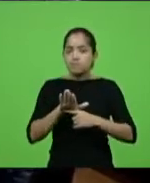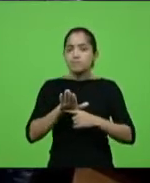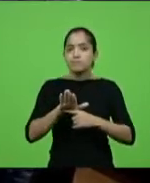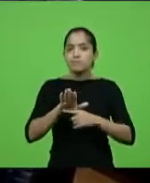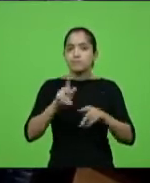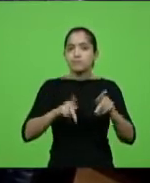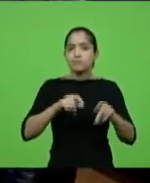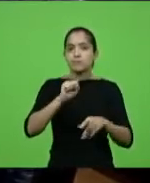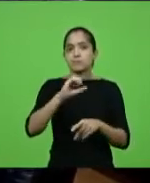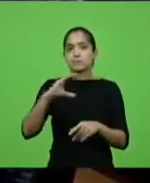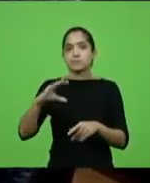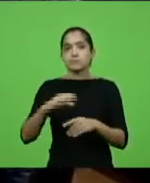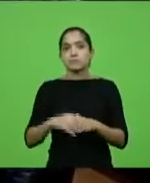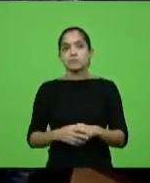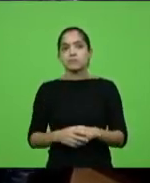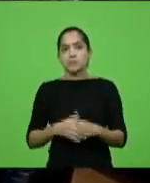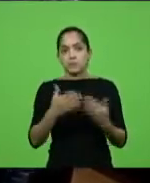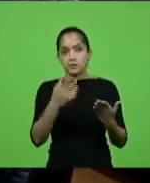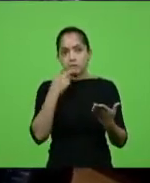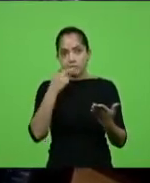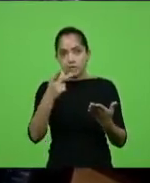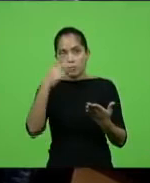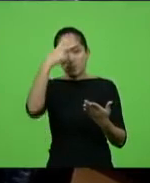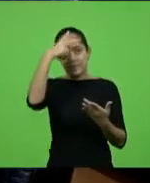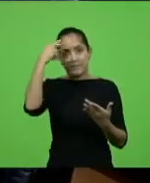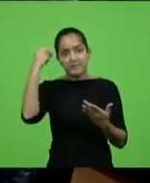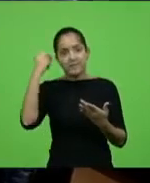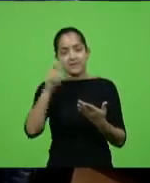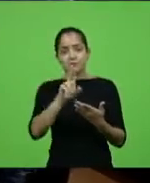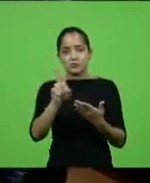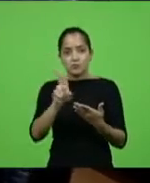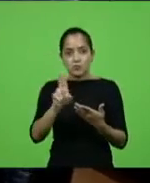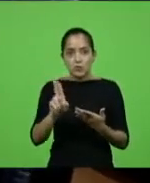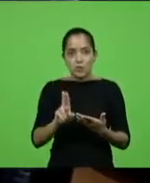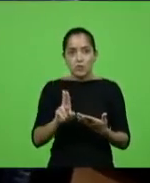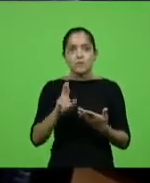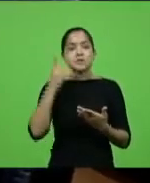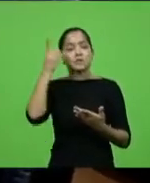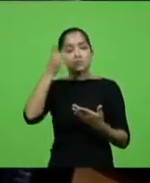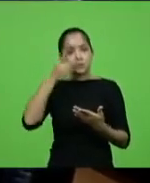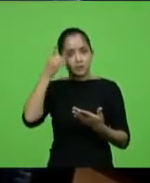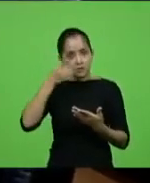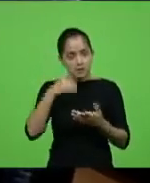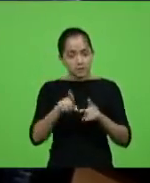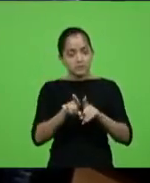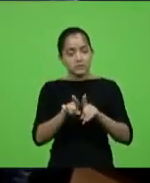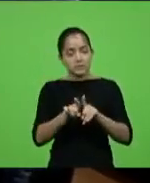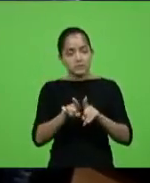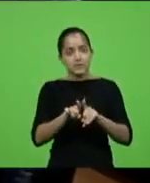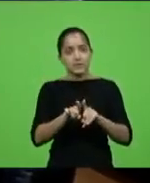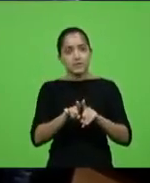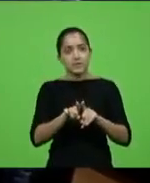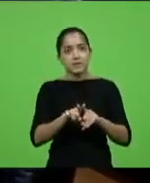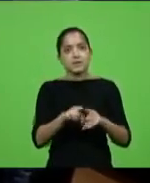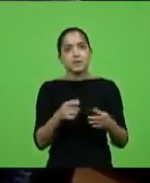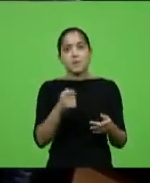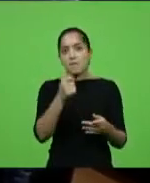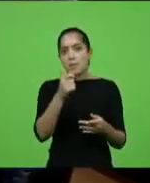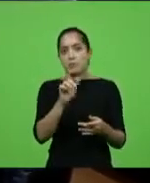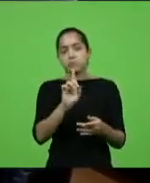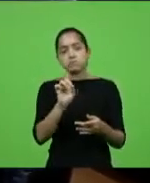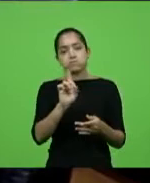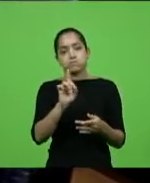Vossa Excelência citou aqui prefeitos, deputados, e não foram poucos, Vossa